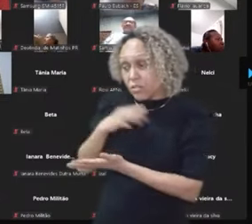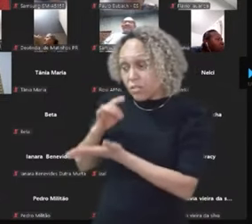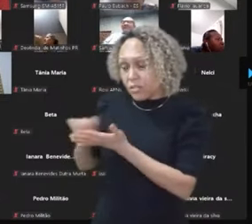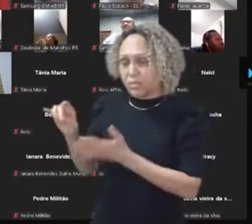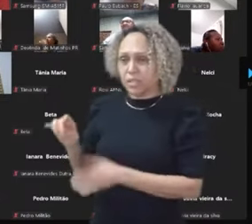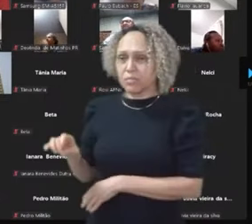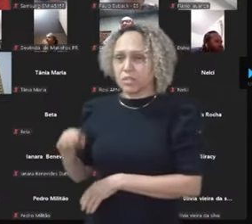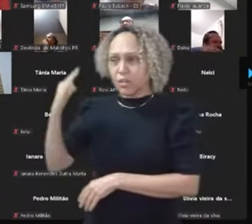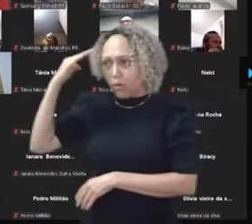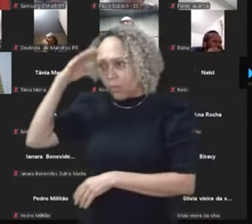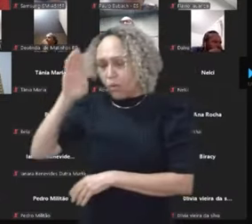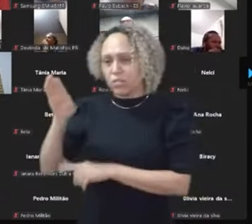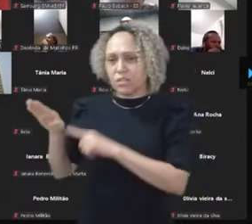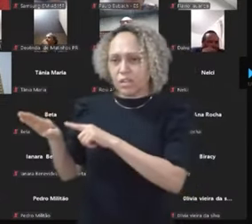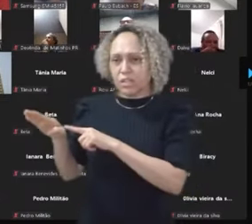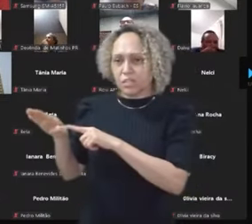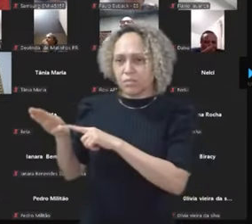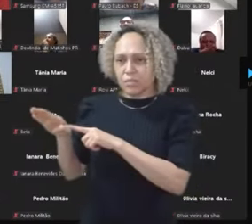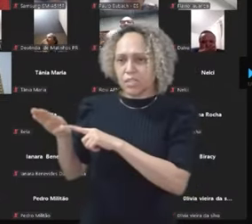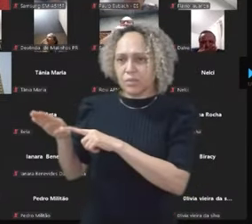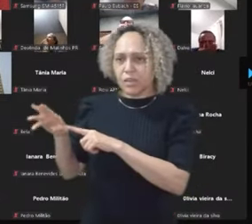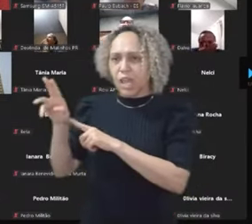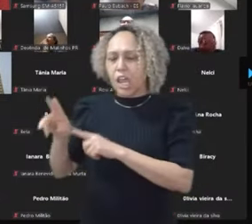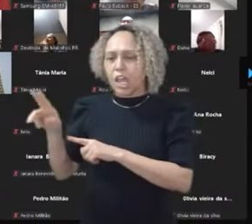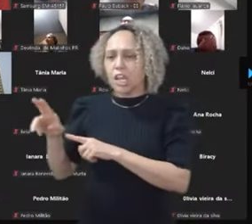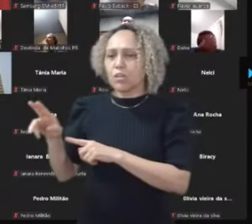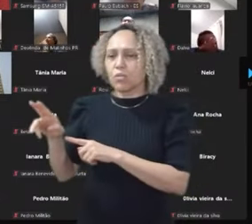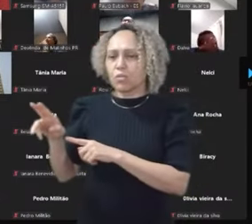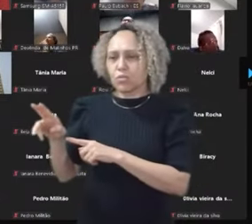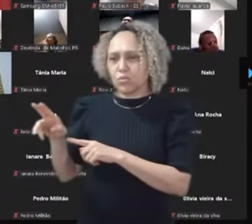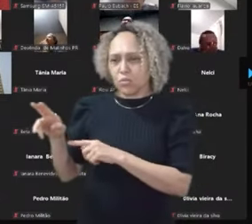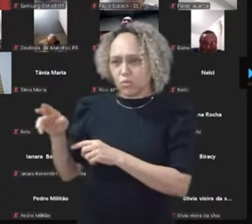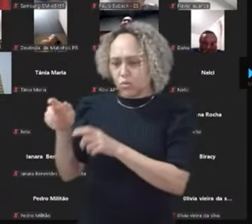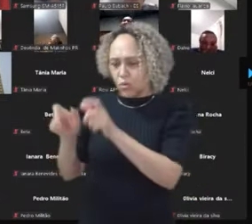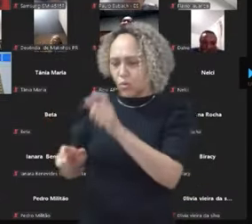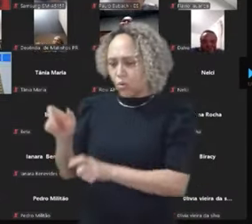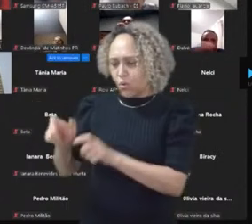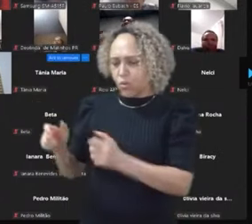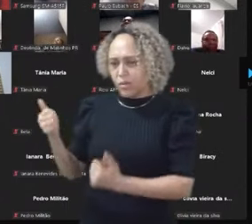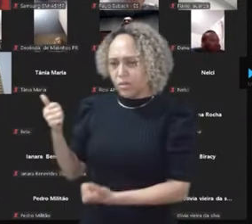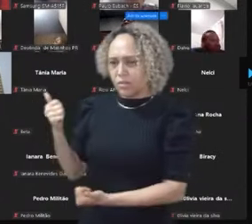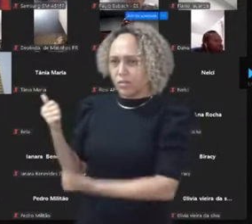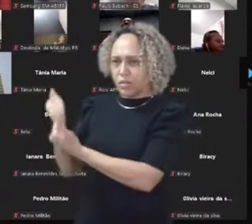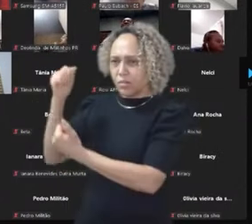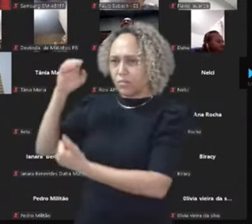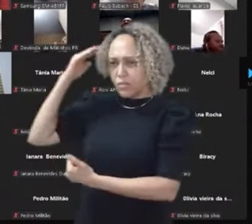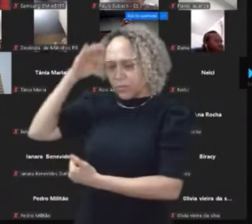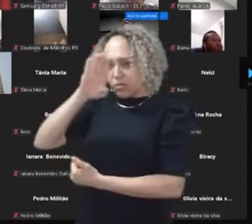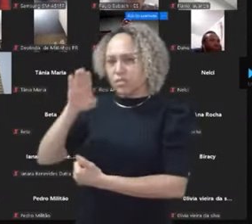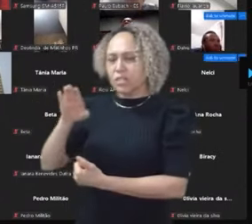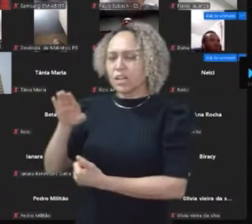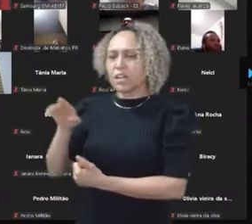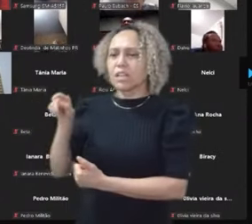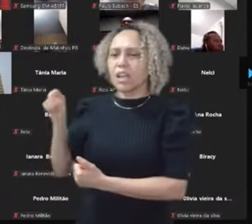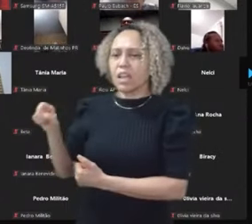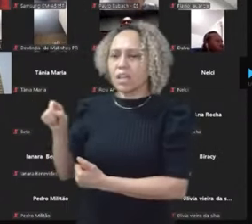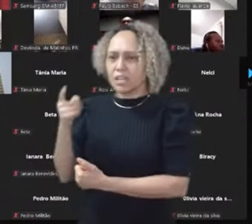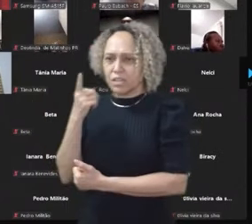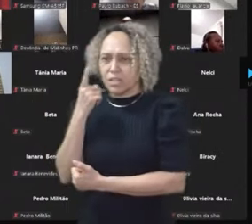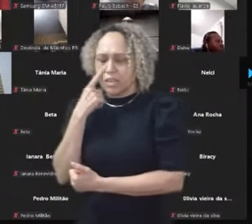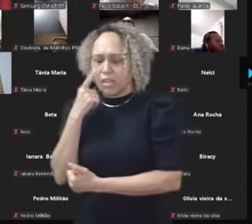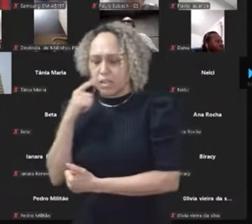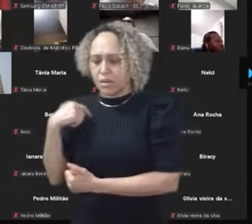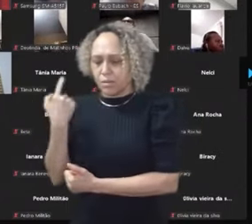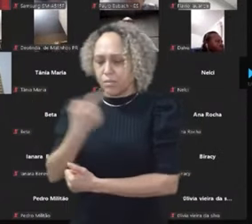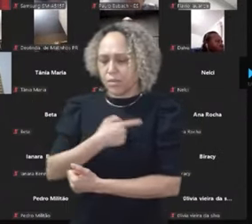o Bolsonaro, ele usa nichos, o bolsonarismo, no caso, não o Jair Bolsonaro, ele também. Eles vêm ali, a gente não